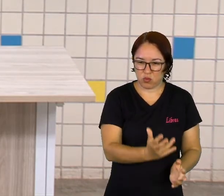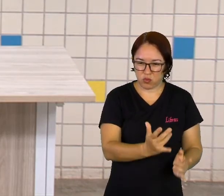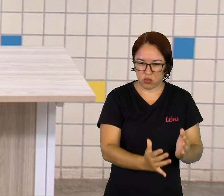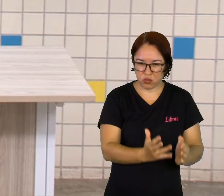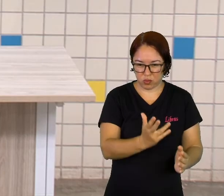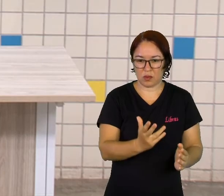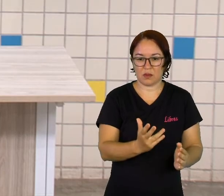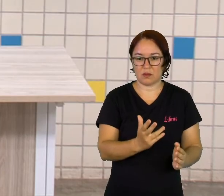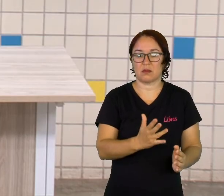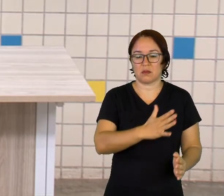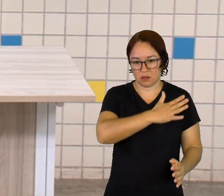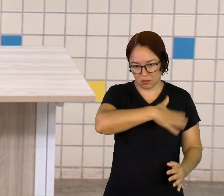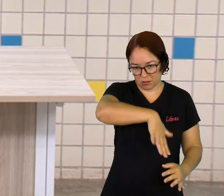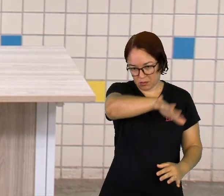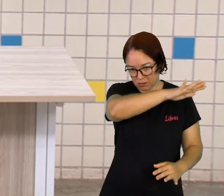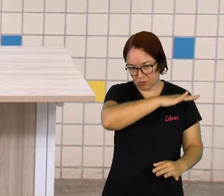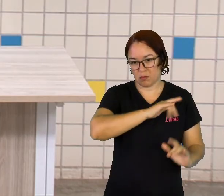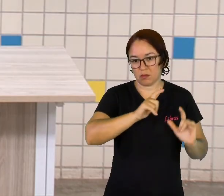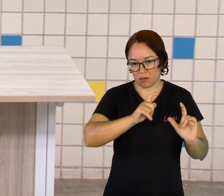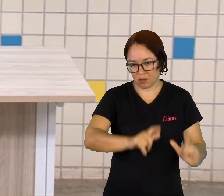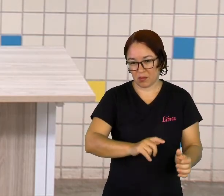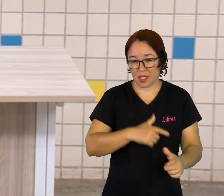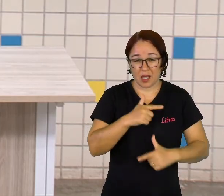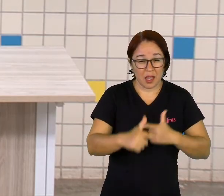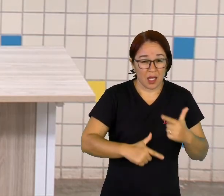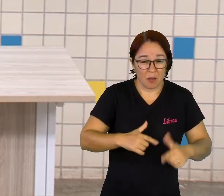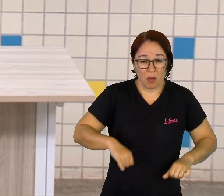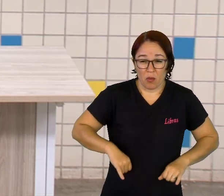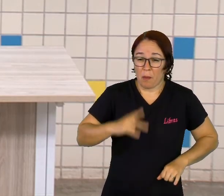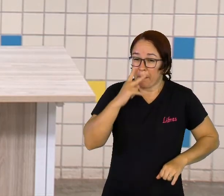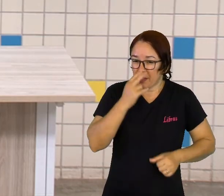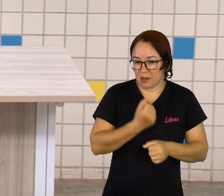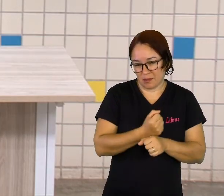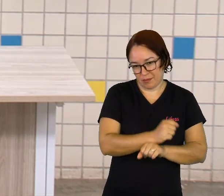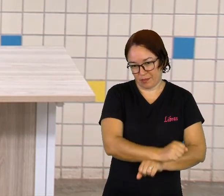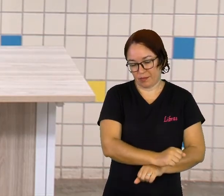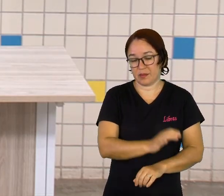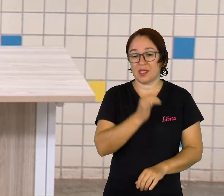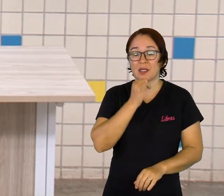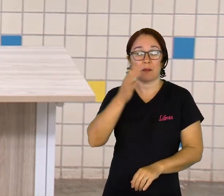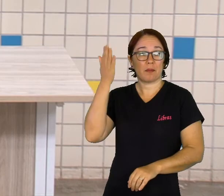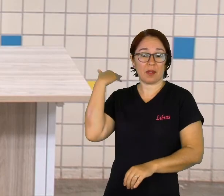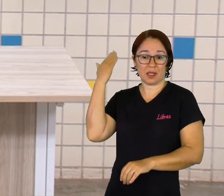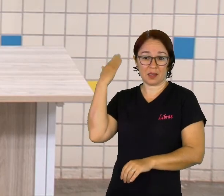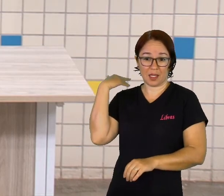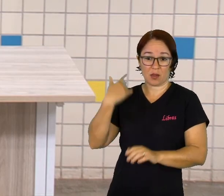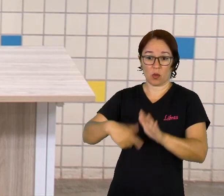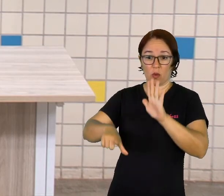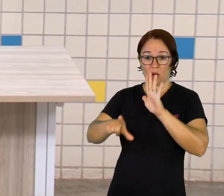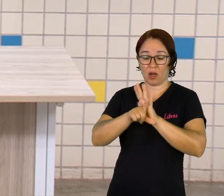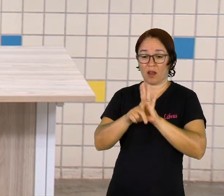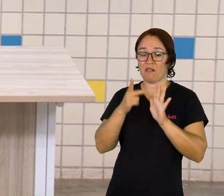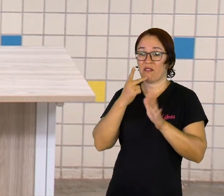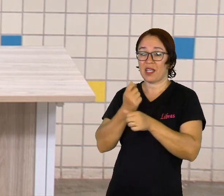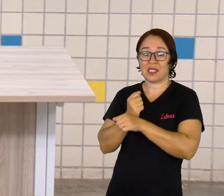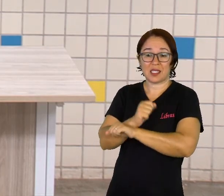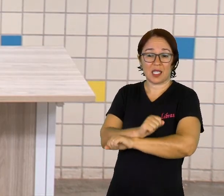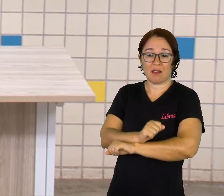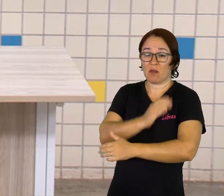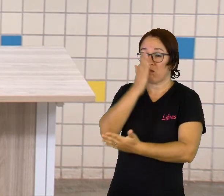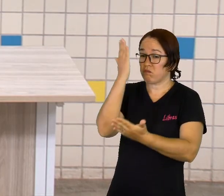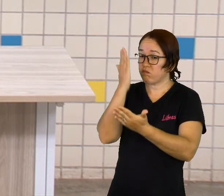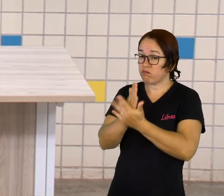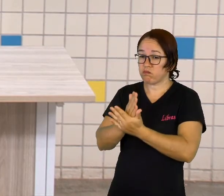vocês podem ver, a escravidão acabou, mas o trabalho escravo no nosso país, nós ainda